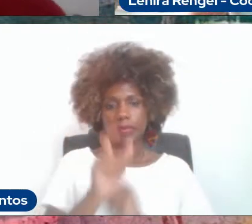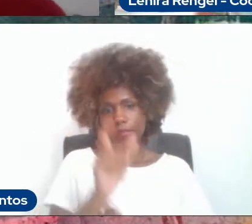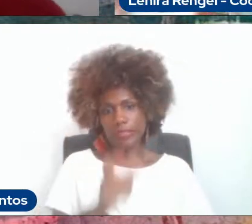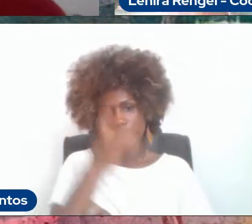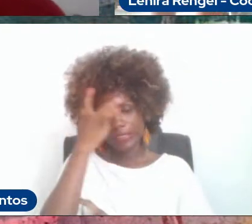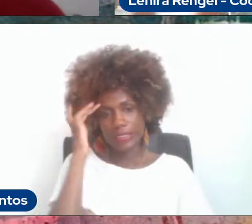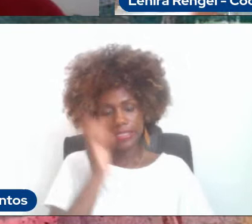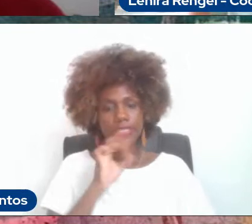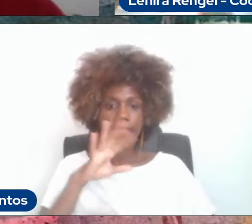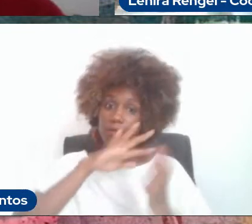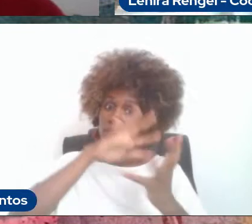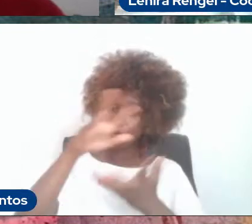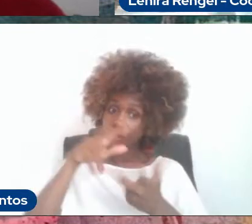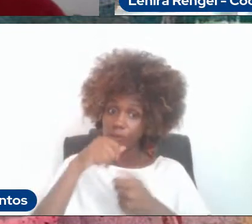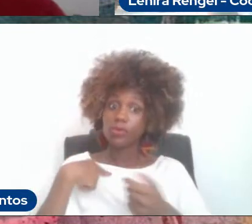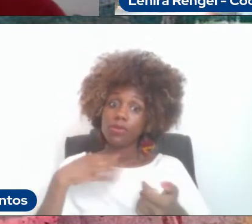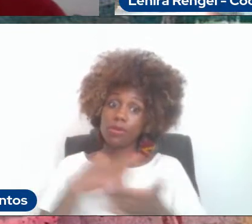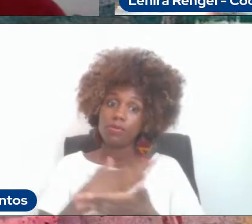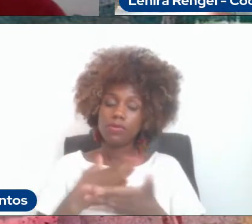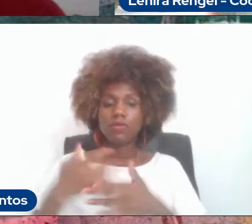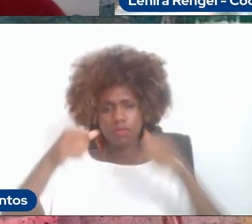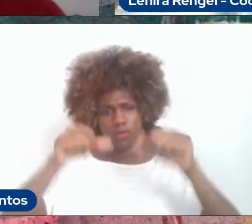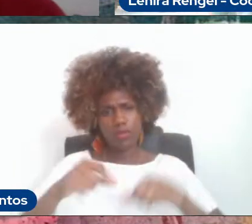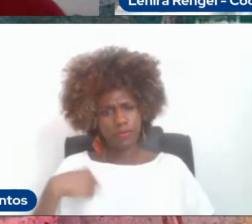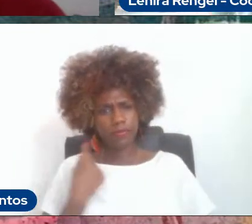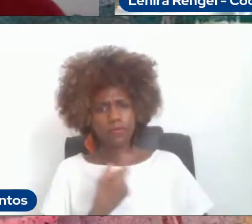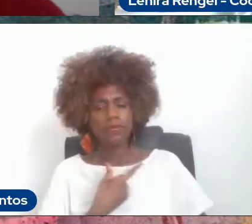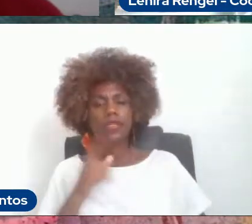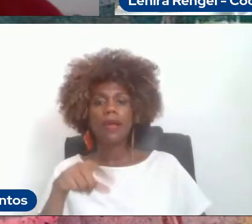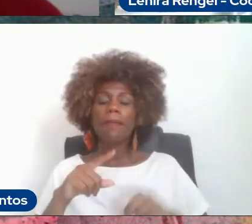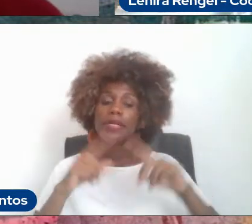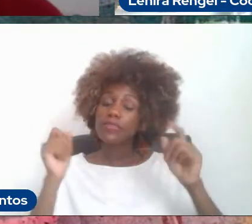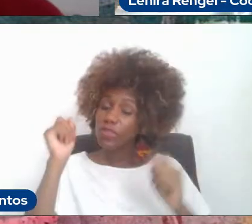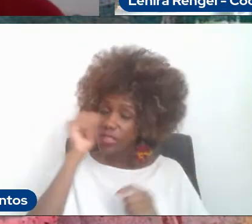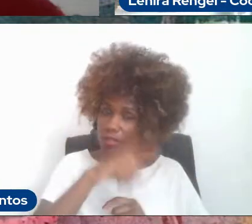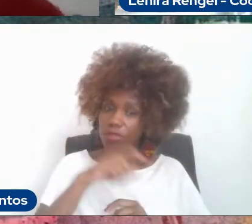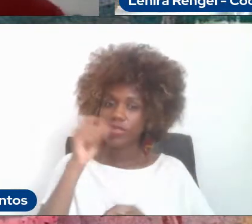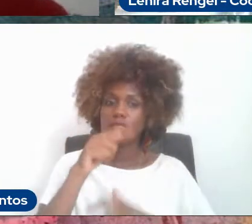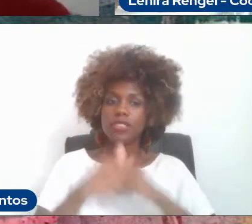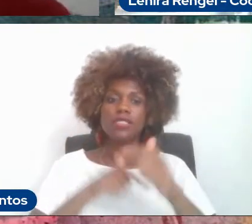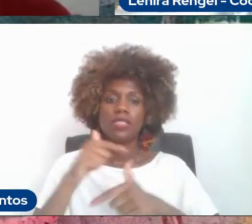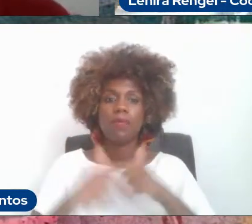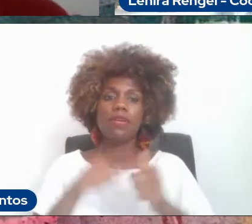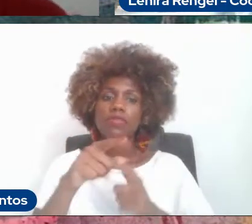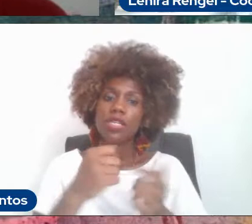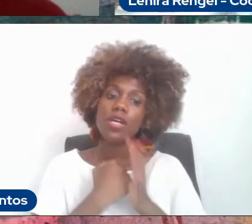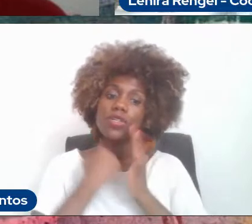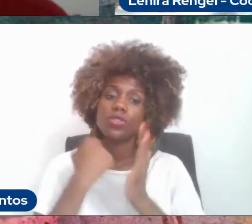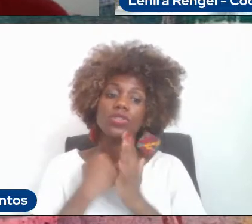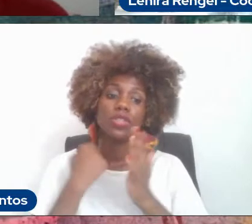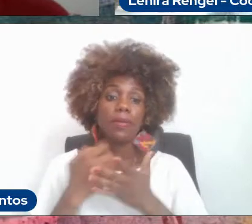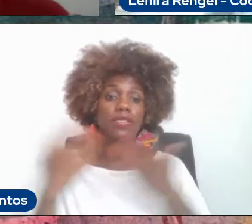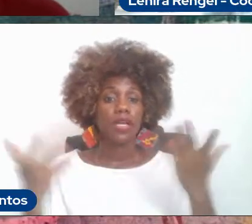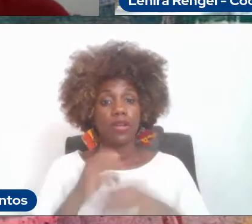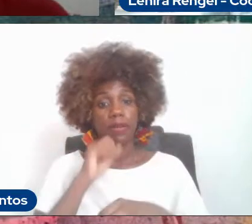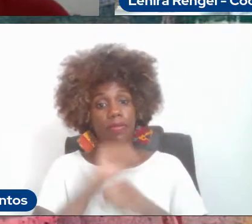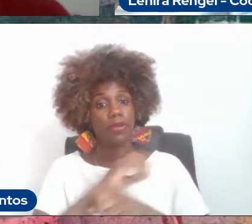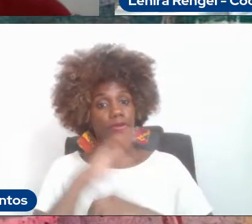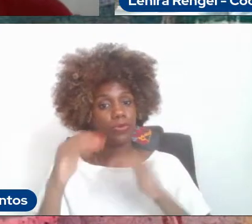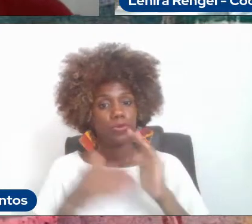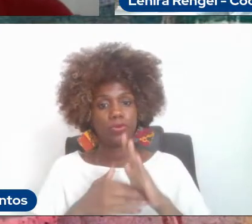claro que do mundo, alguns muito piores que os nossos, mas foi muito difícil esse trabalho, vocês ajudando, e agora está tudo parado.